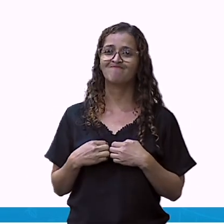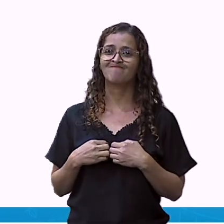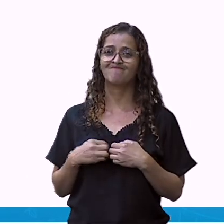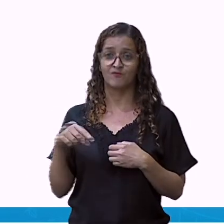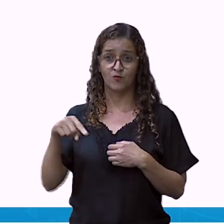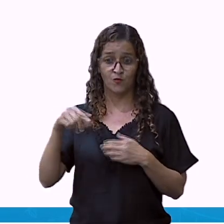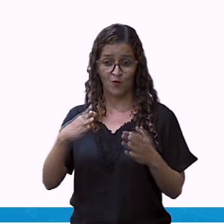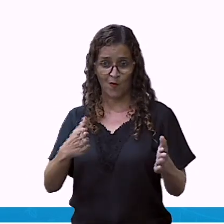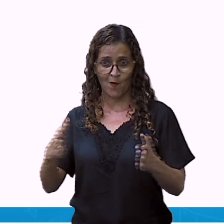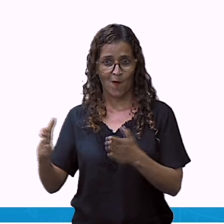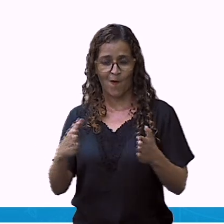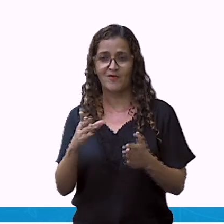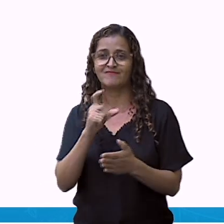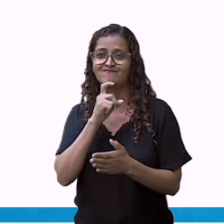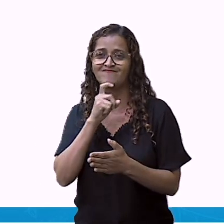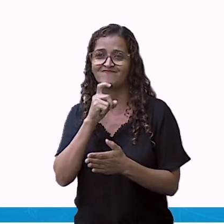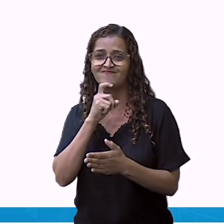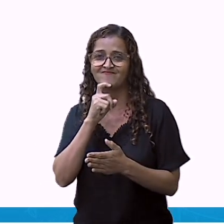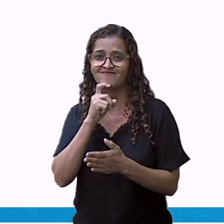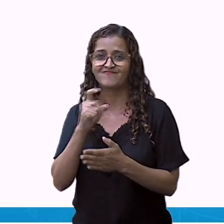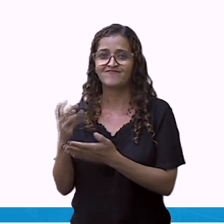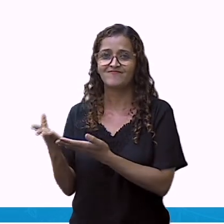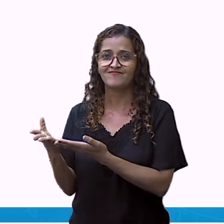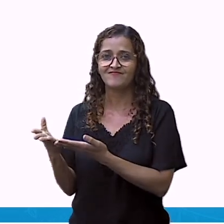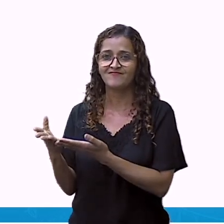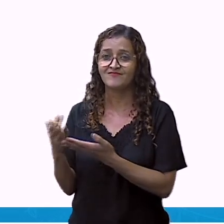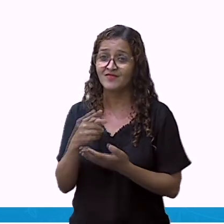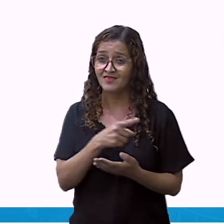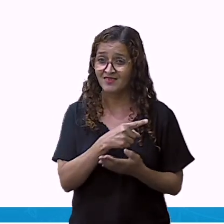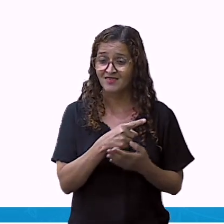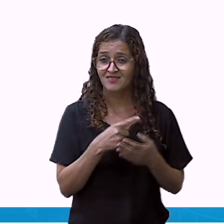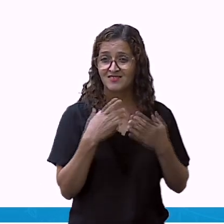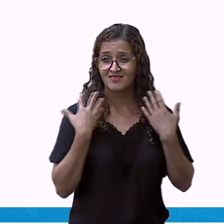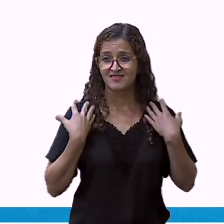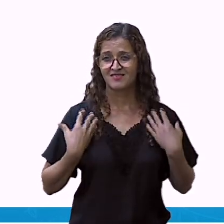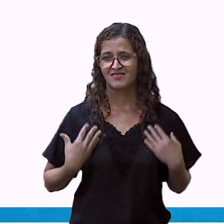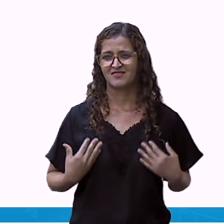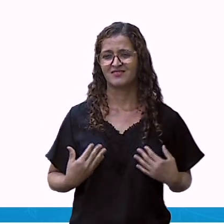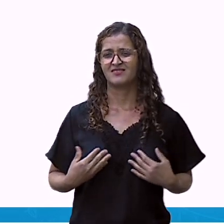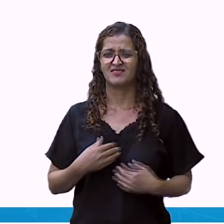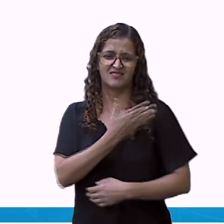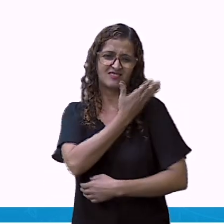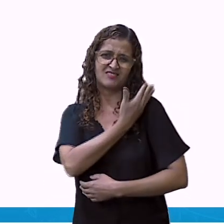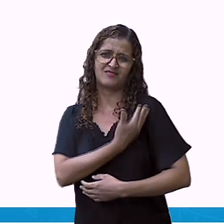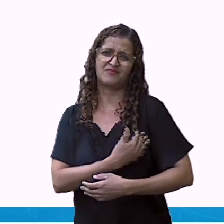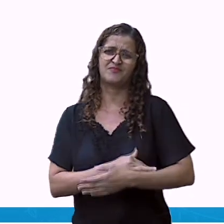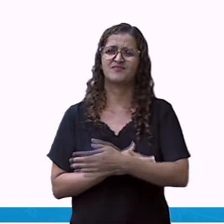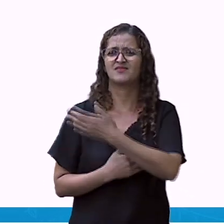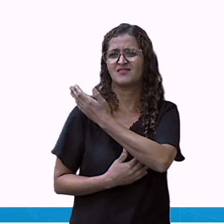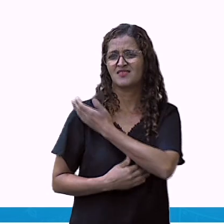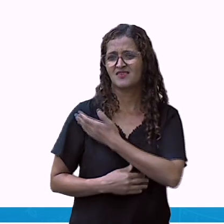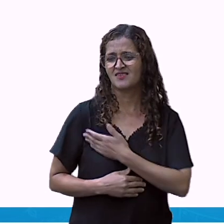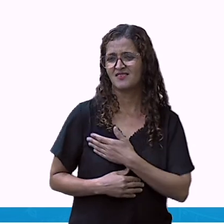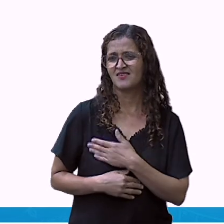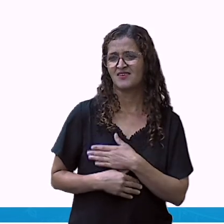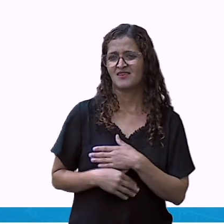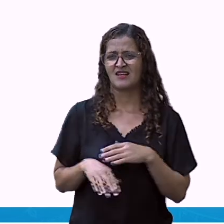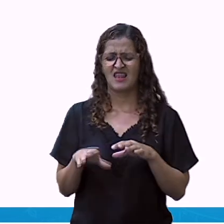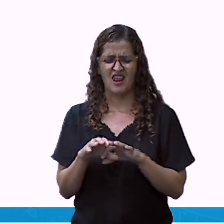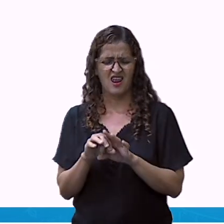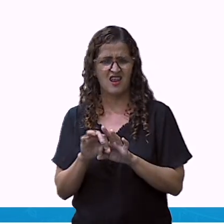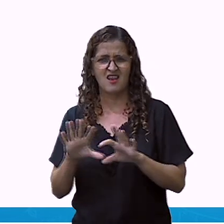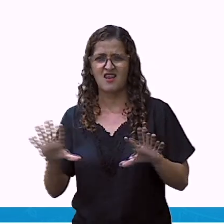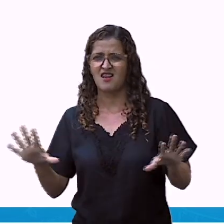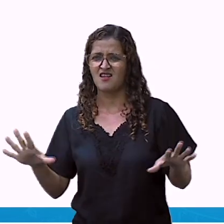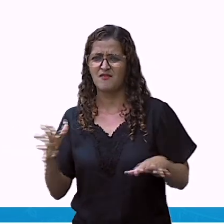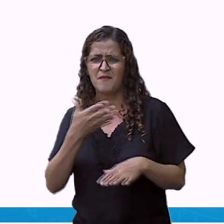no inverno. E a camiseta, que é sem manga, a gente sente mais à vontade. No